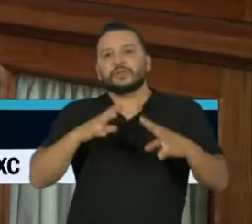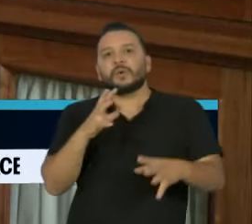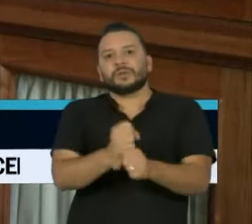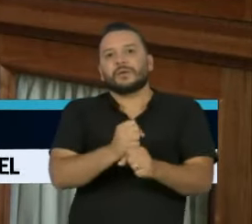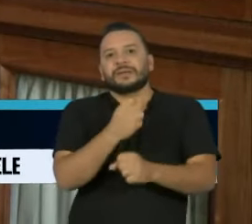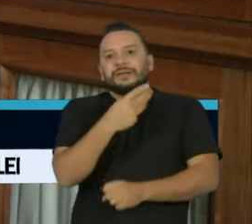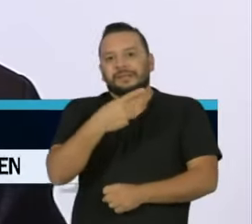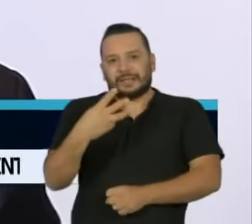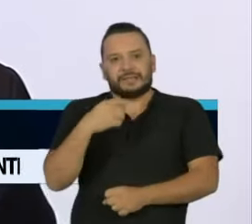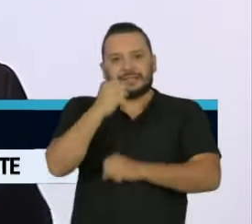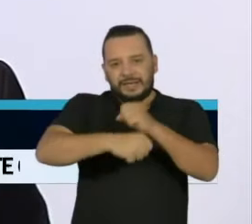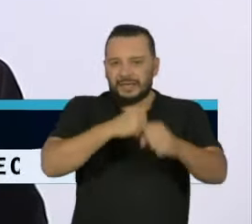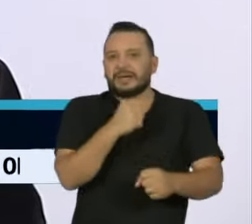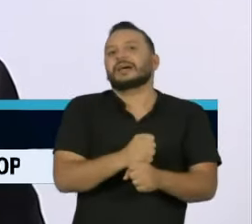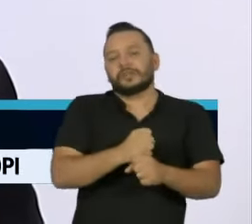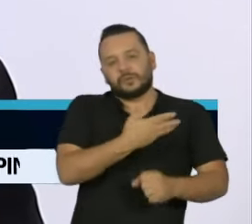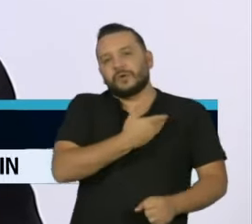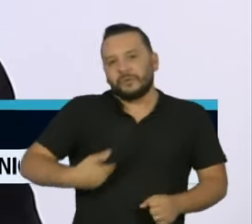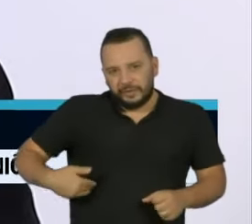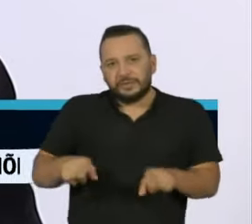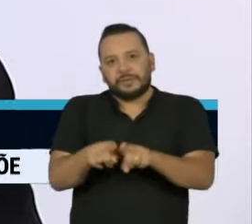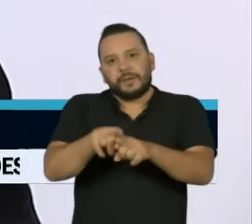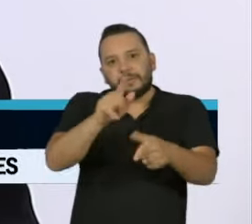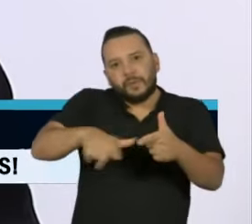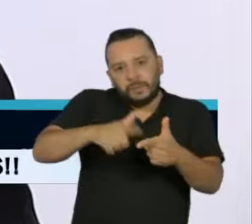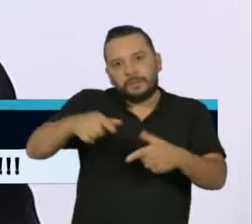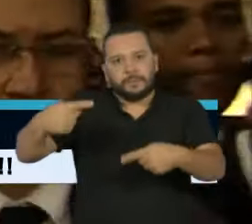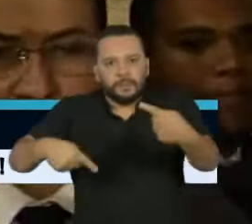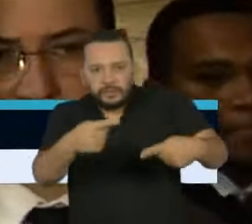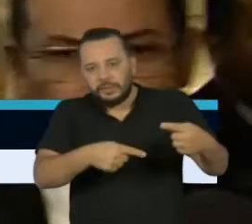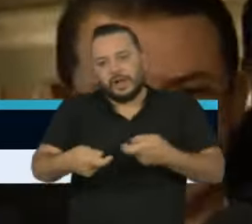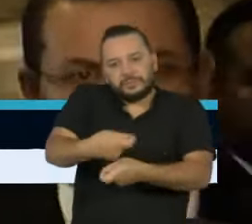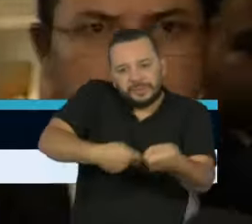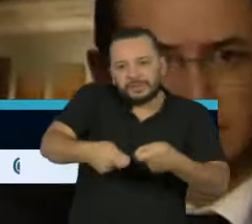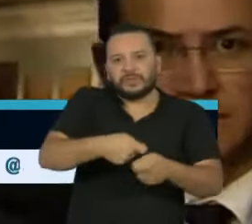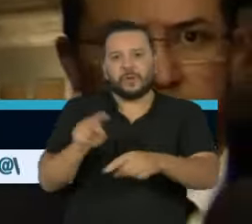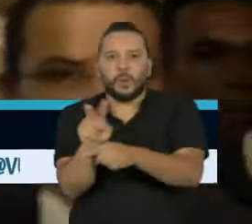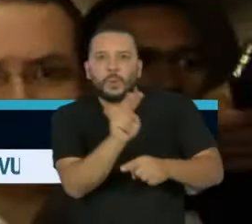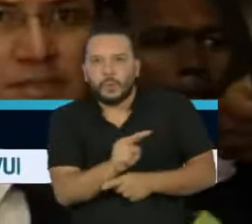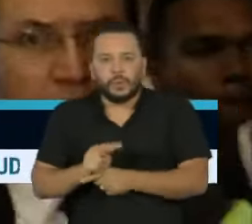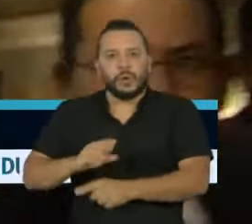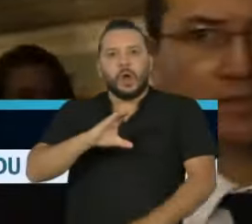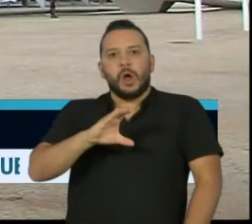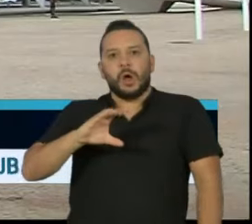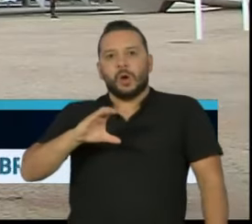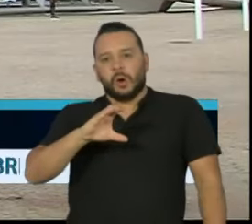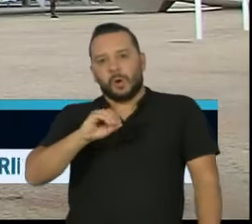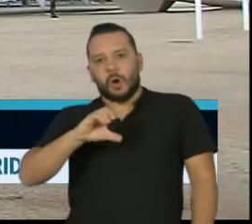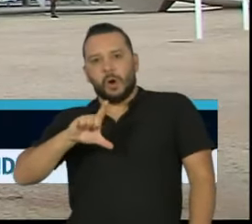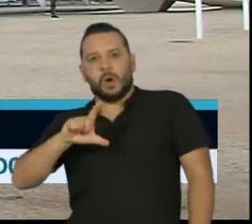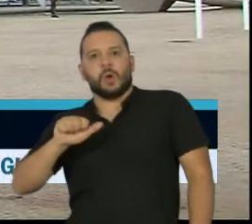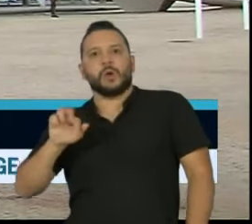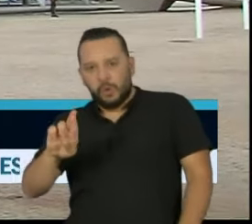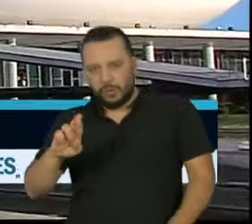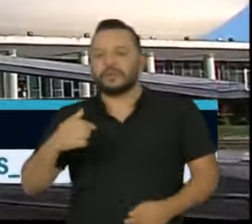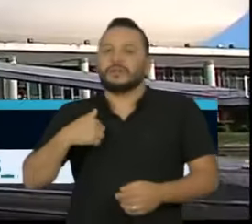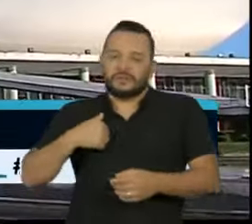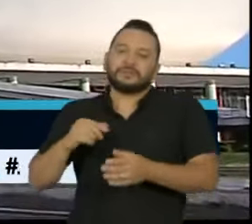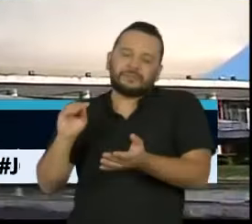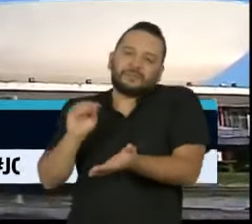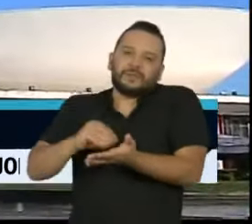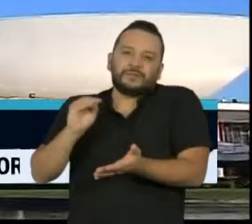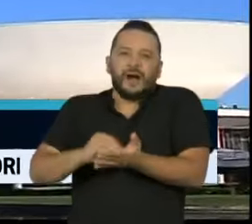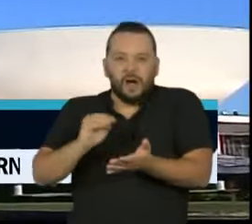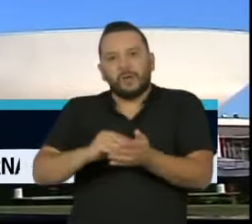e uma lista de crises políticas e administrativas na agenda. Fernando Collor diz que a falta de coordenação do Executivo com o